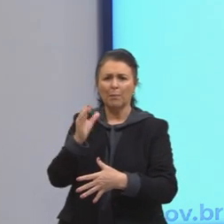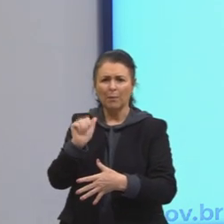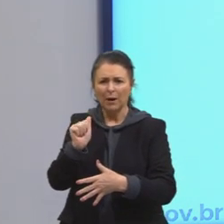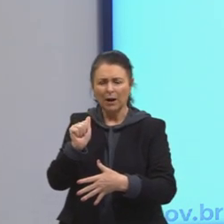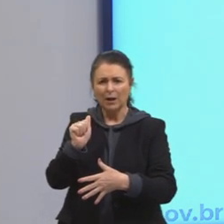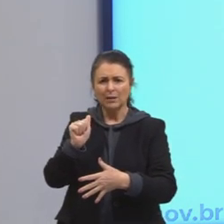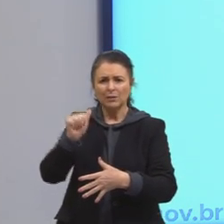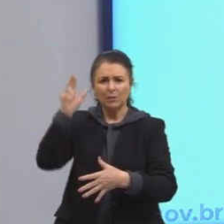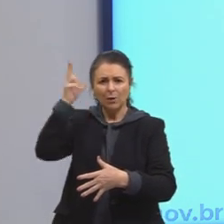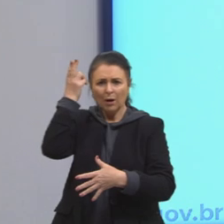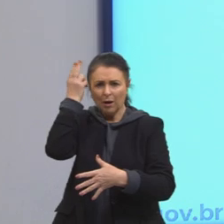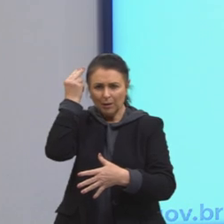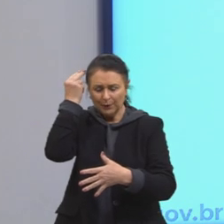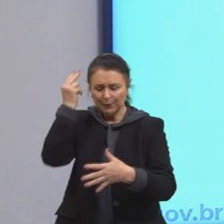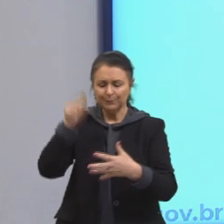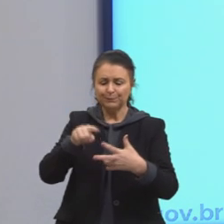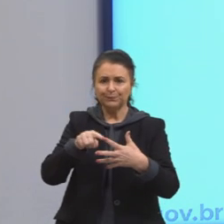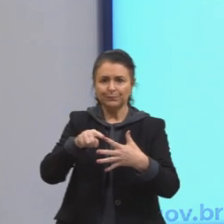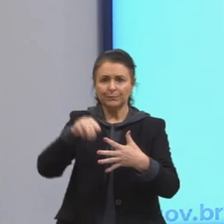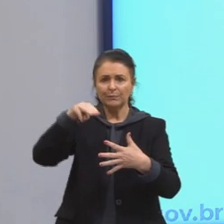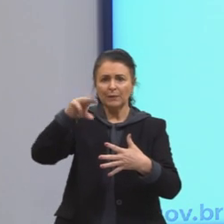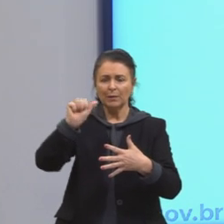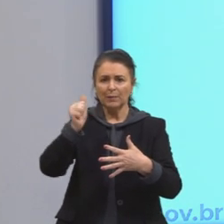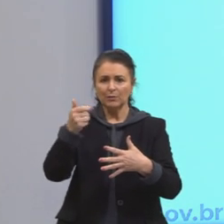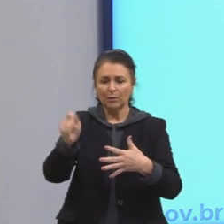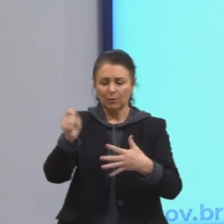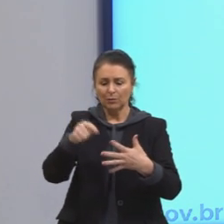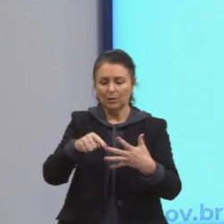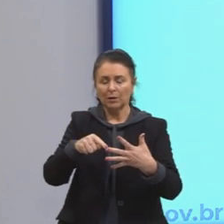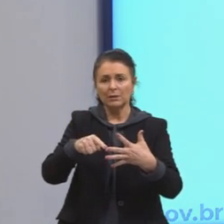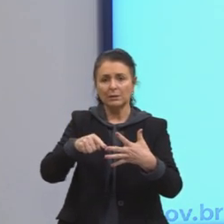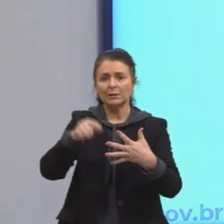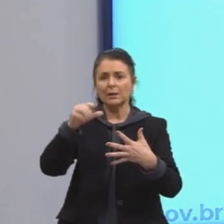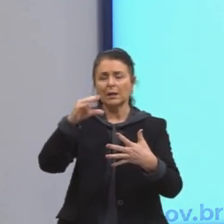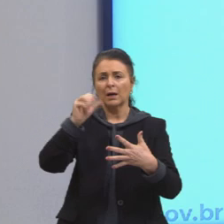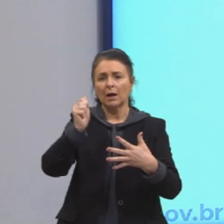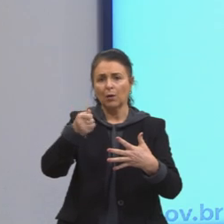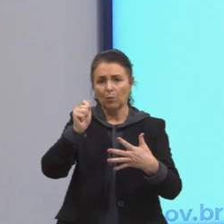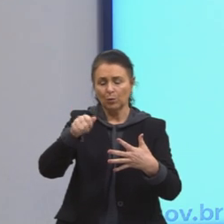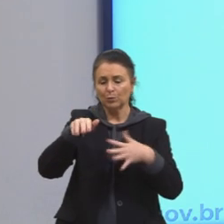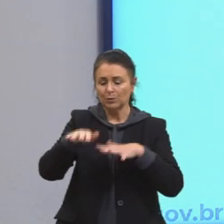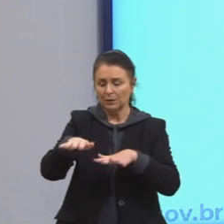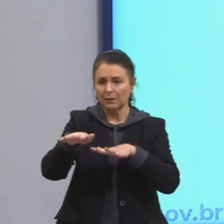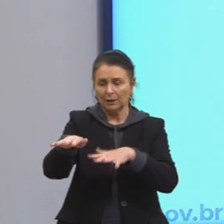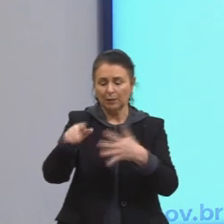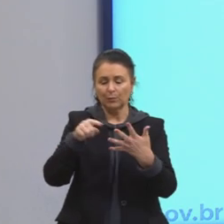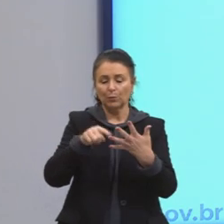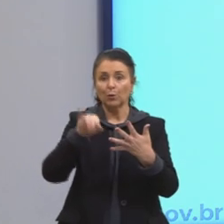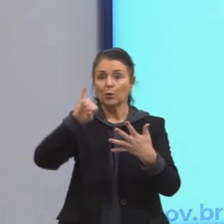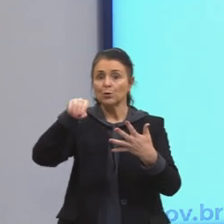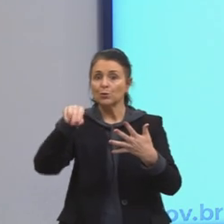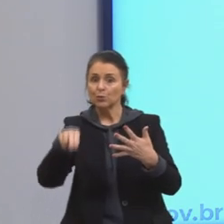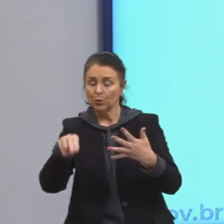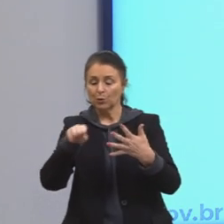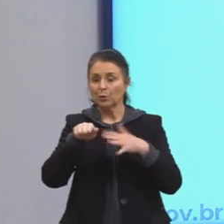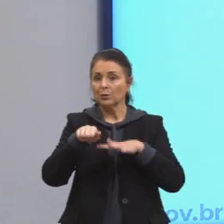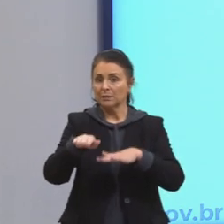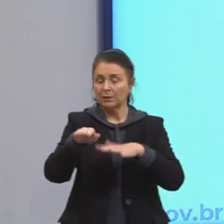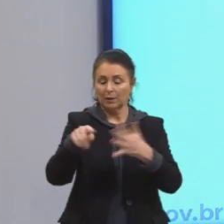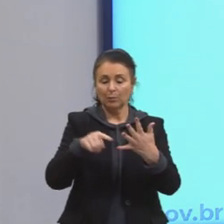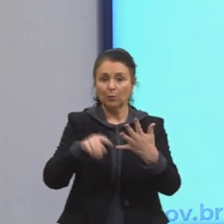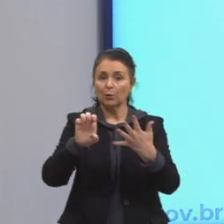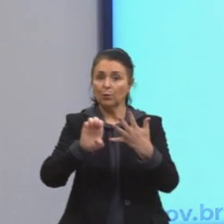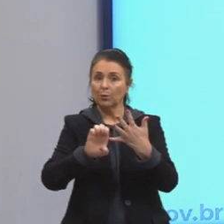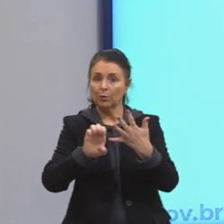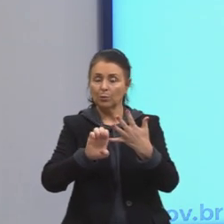março e agosto. Letra C, agosto e setembro. Letra D, junho e setembro. E letra E,